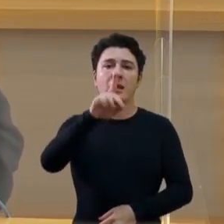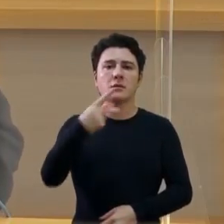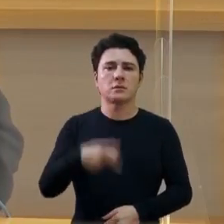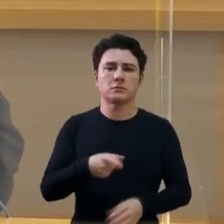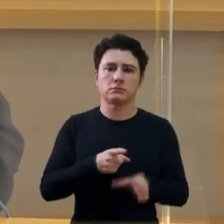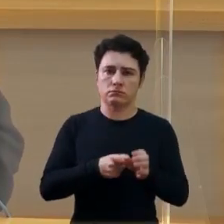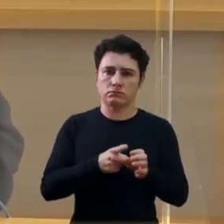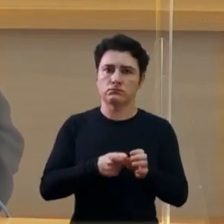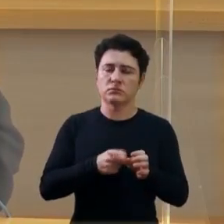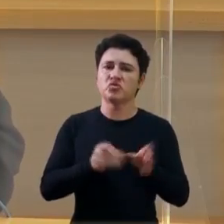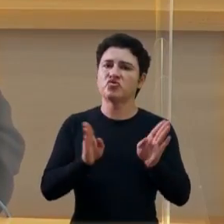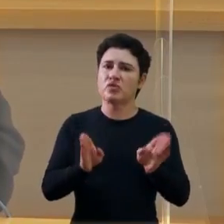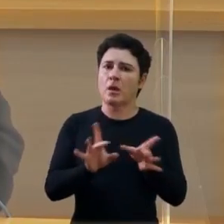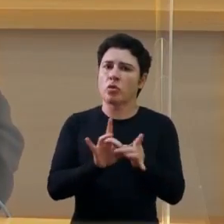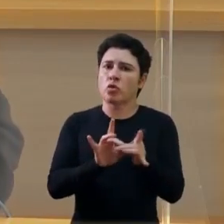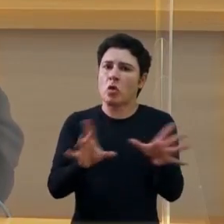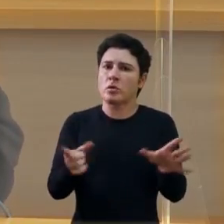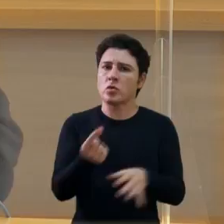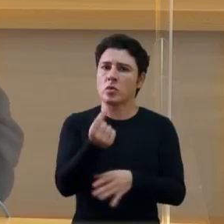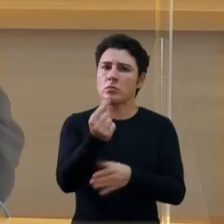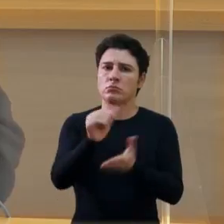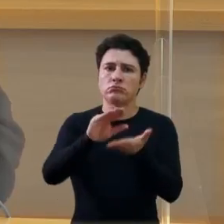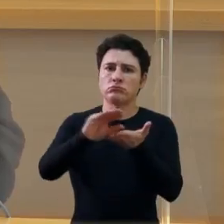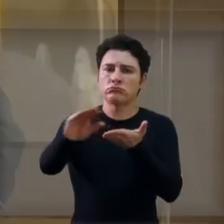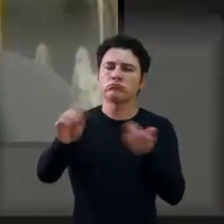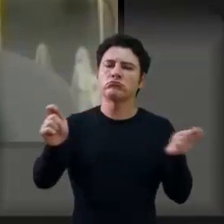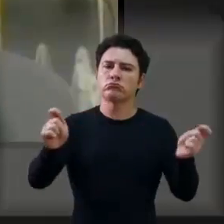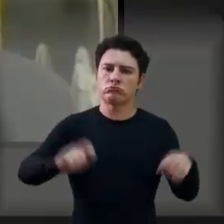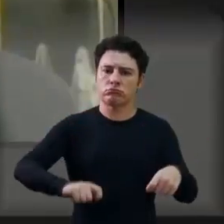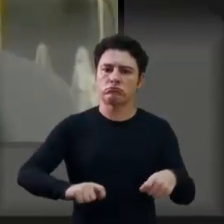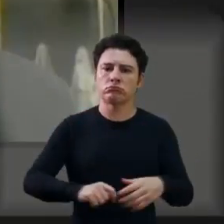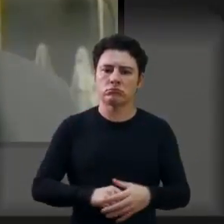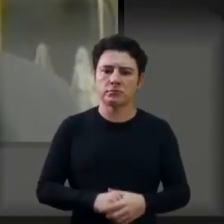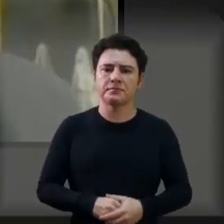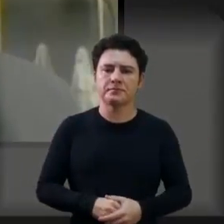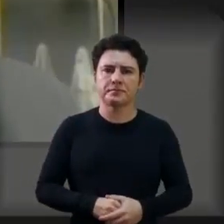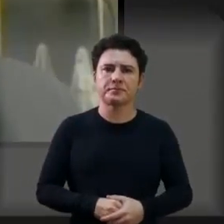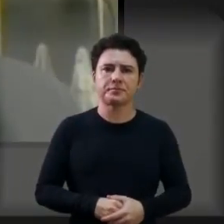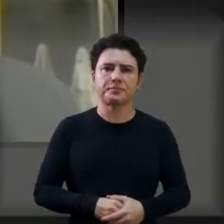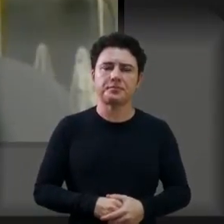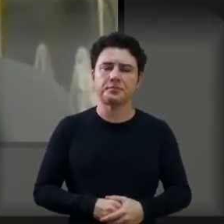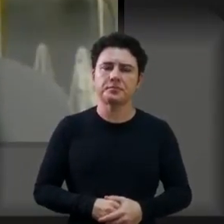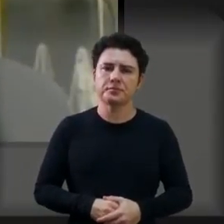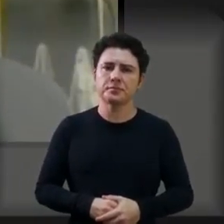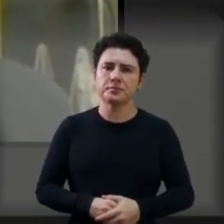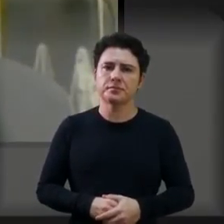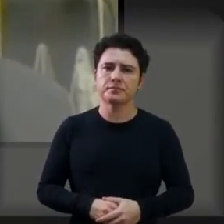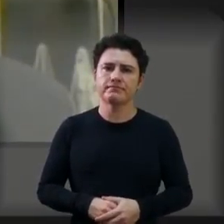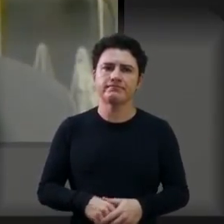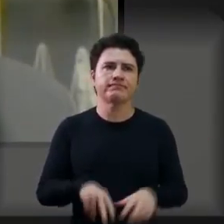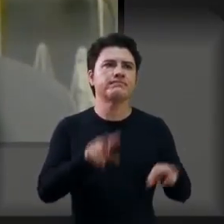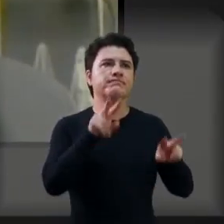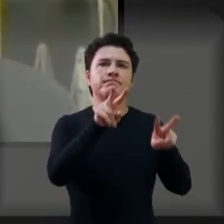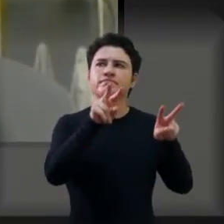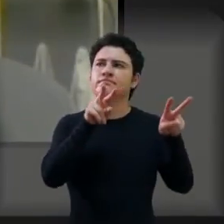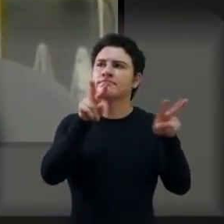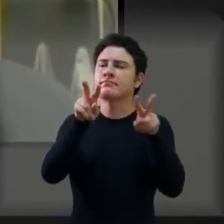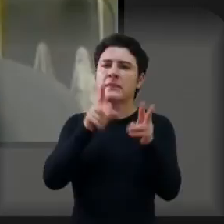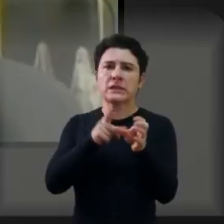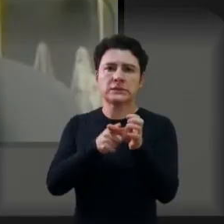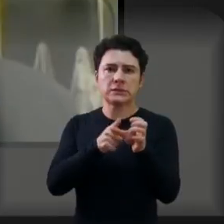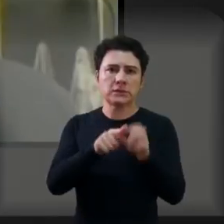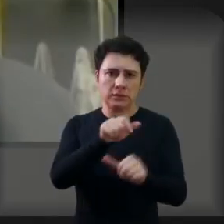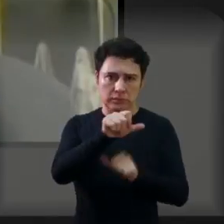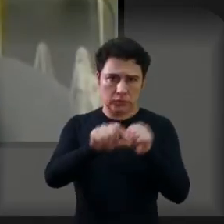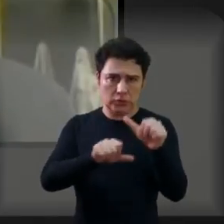autorizando o financiamento. A gente está vendo a mudança nessa cidade e a segurança. Falo